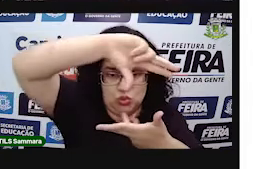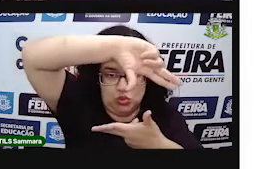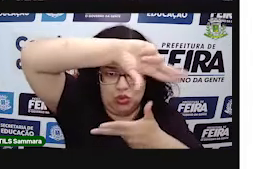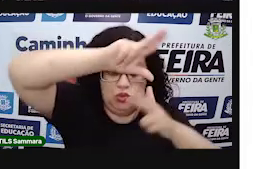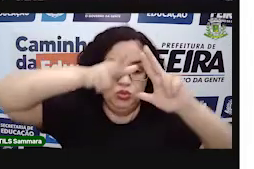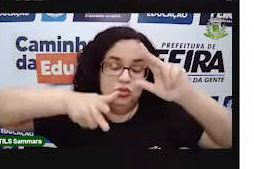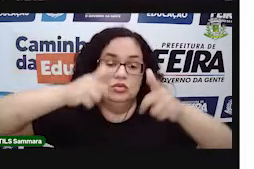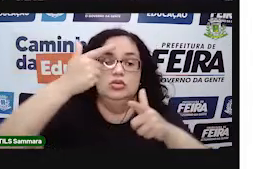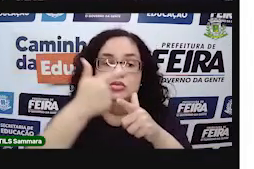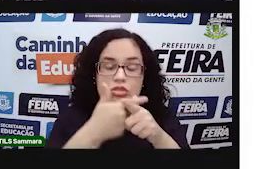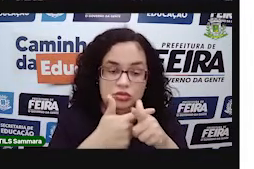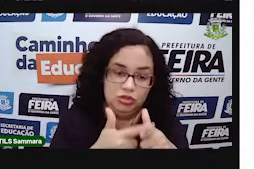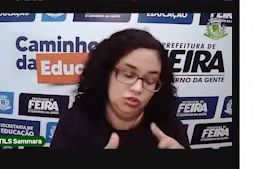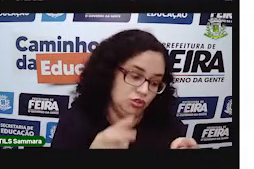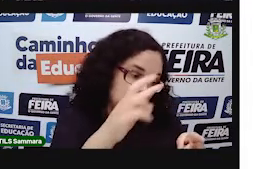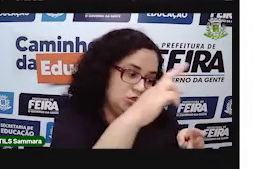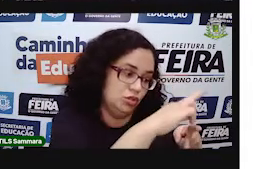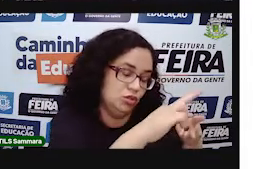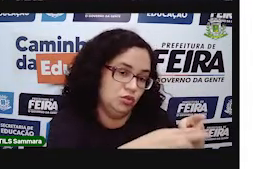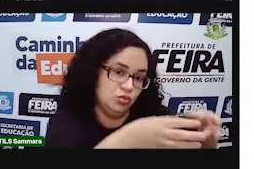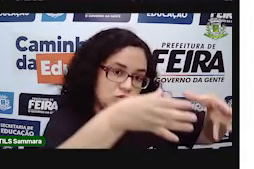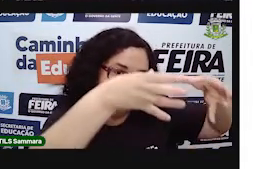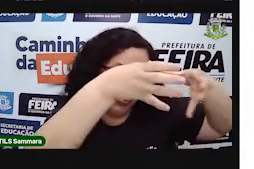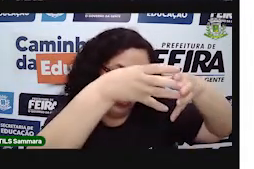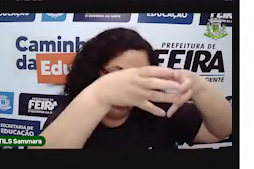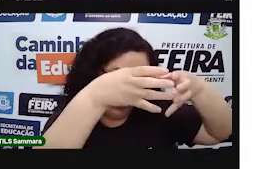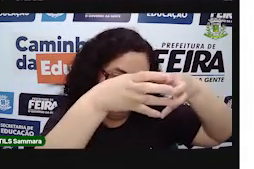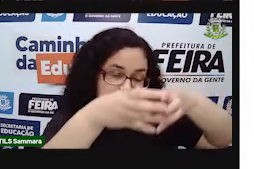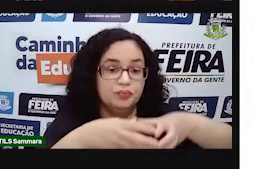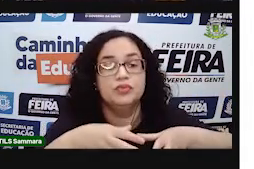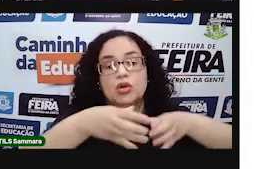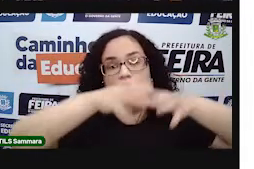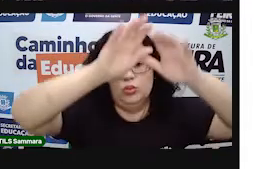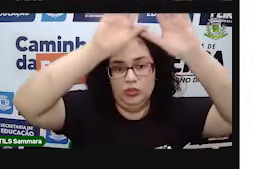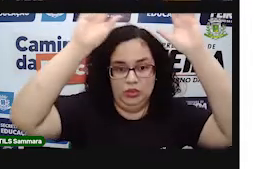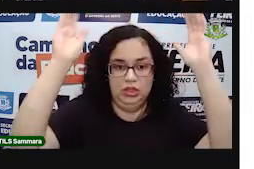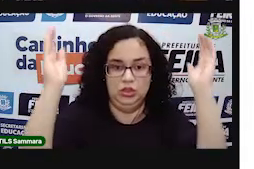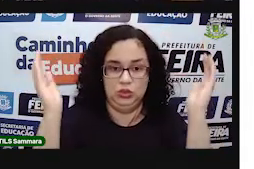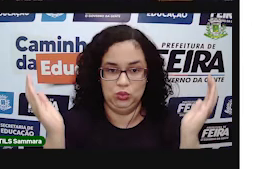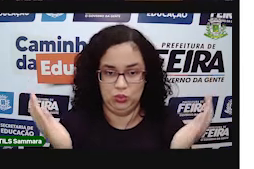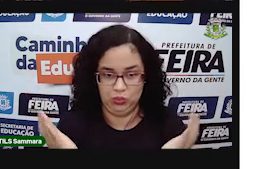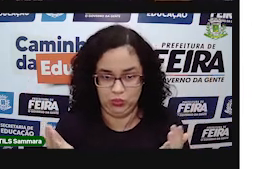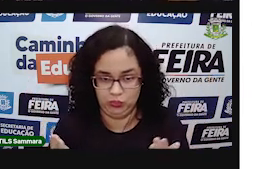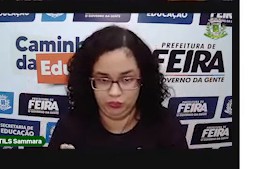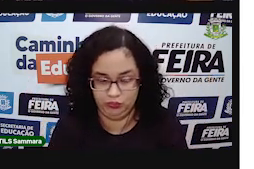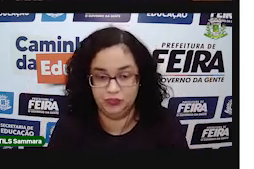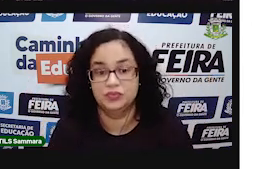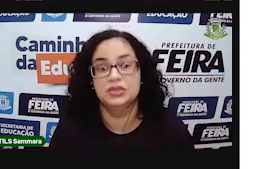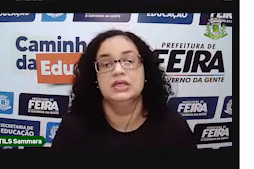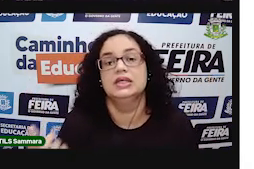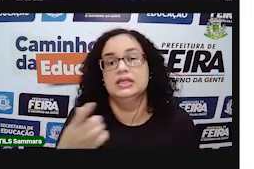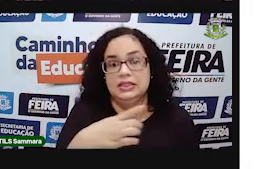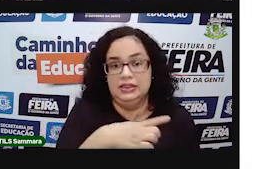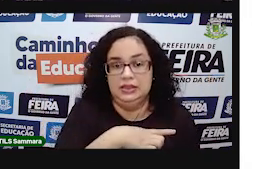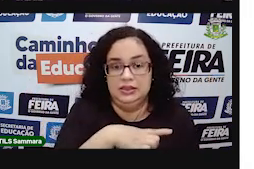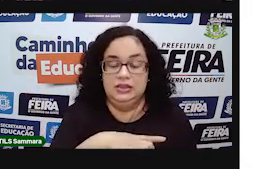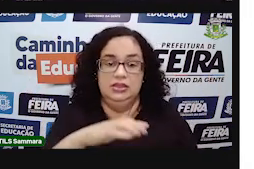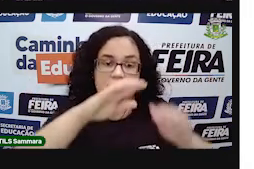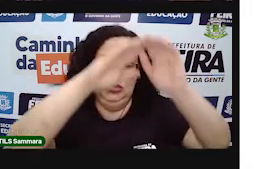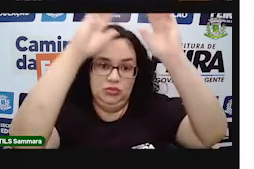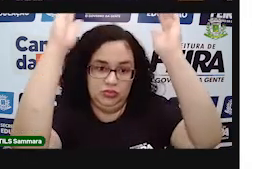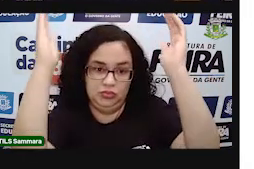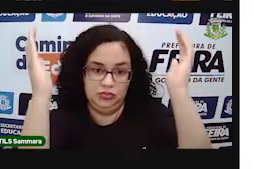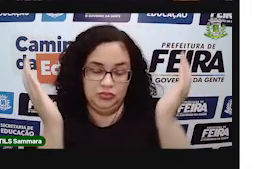se dividindo em dois grupos. De um lado, os corpos redondos. Vai ter pelo menos uma parte arredondada.